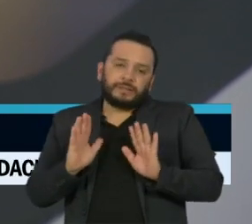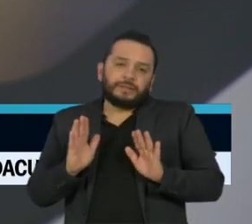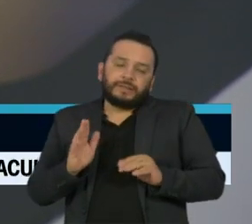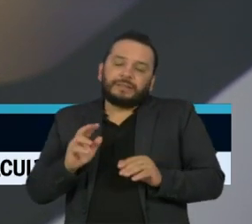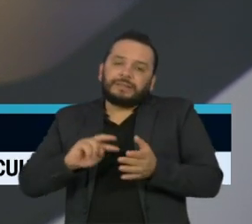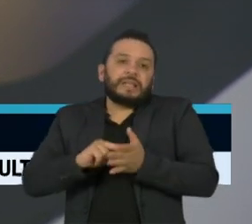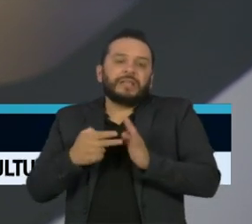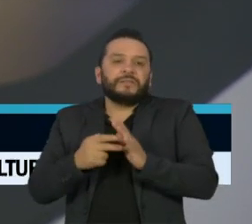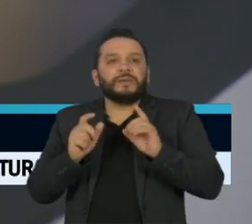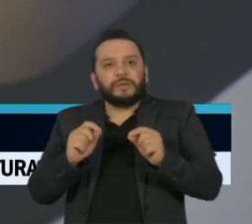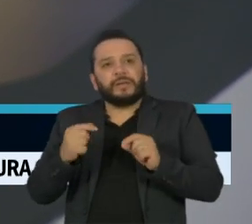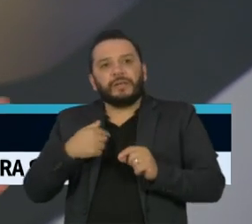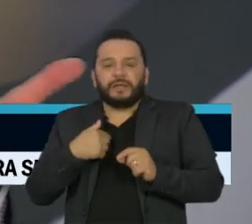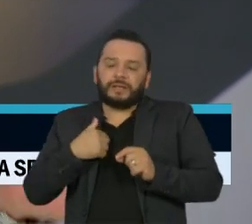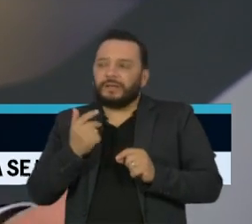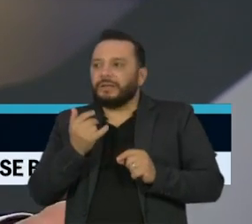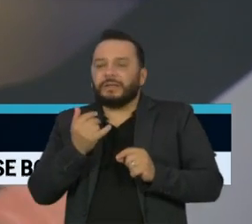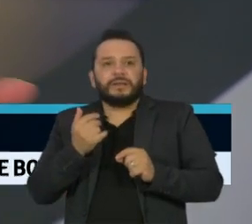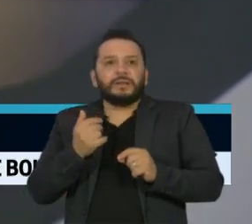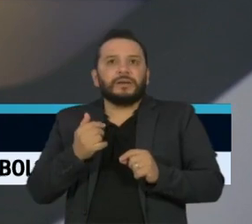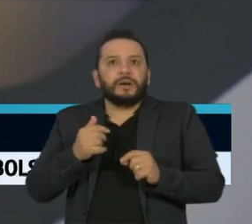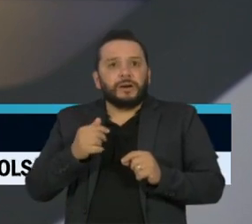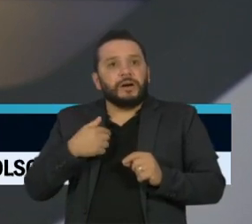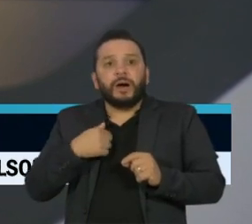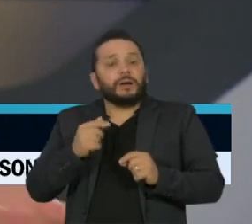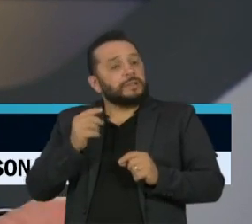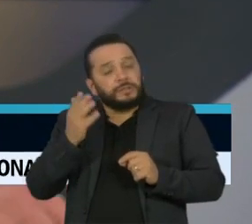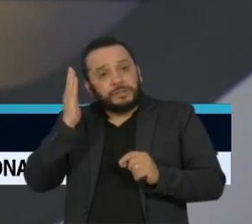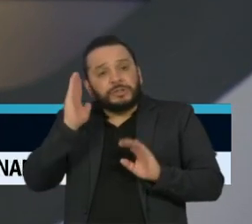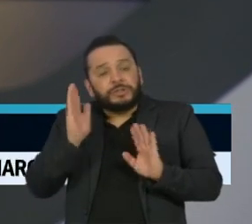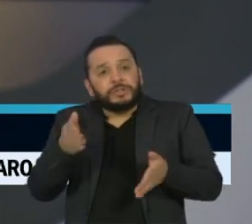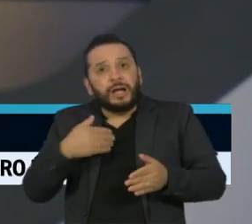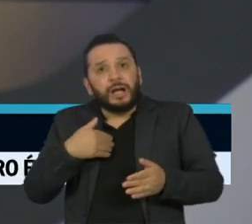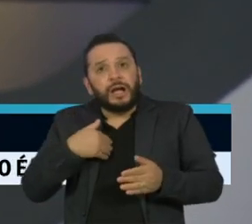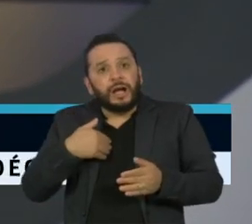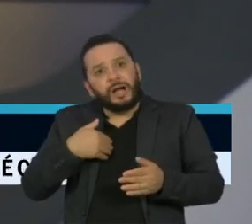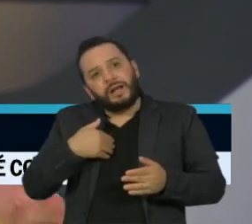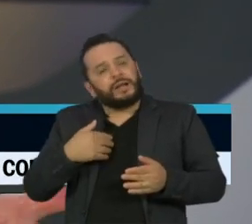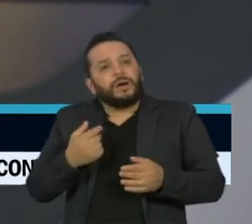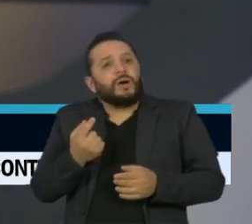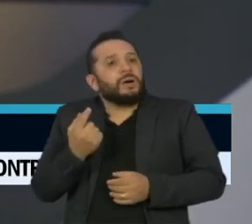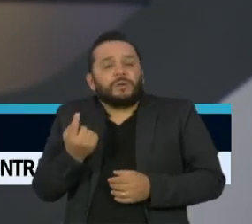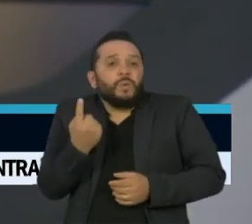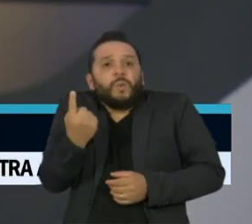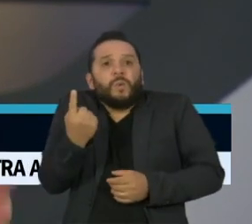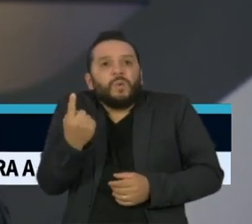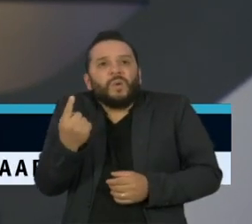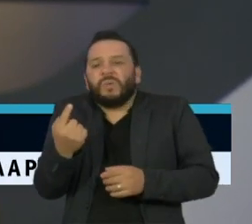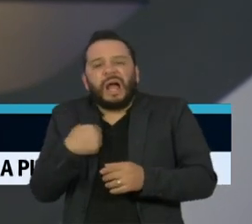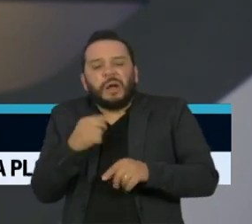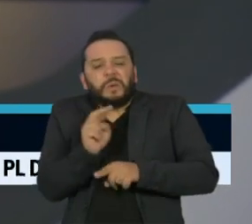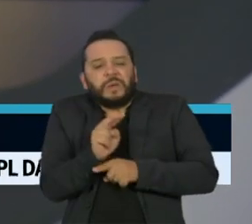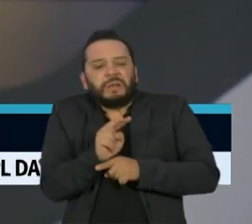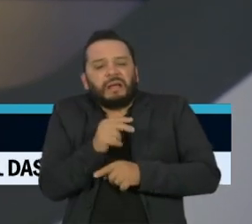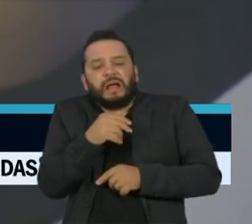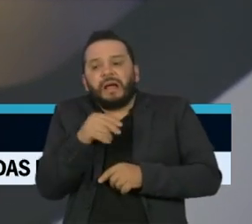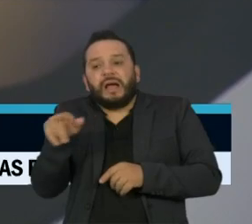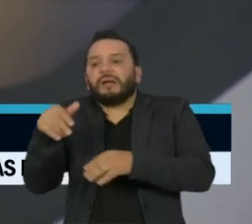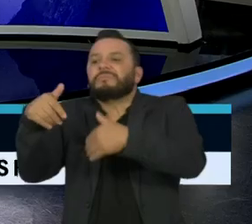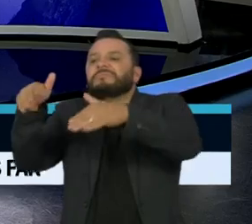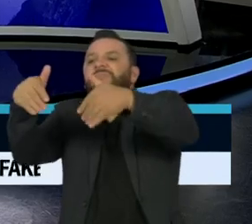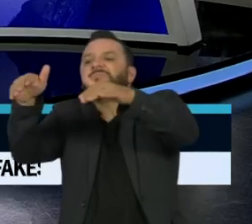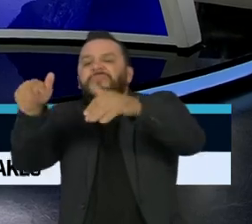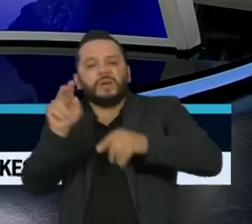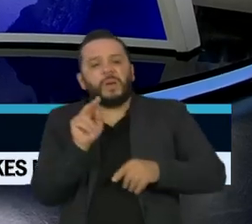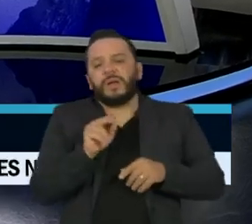mama só. Mulheres têm dois, homens têm um, então a humanidade tem uma mama. Então, a média para esse tipo de postura